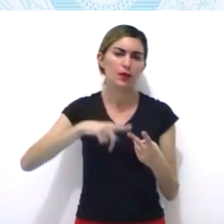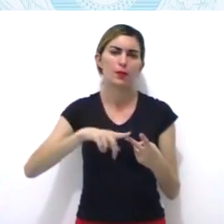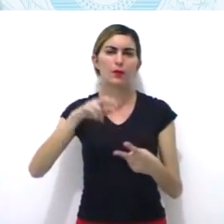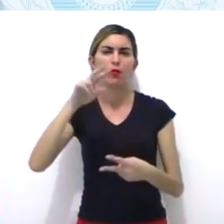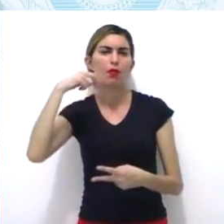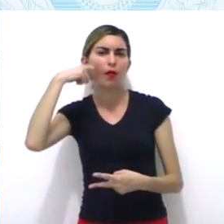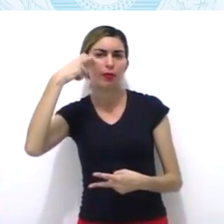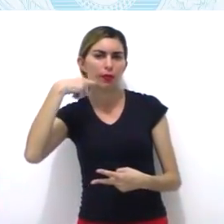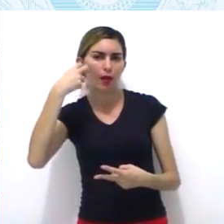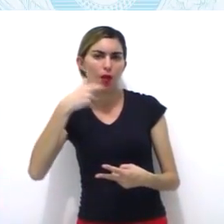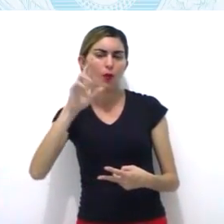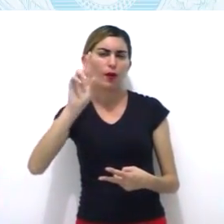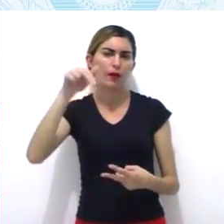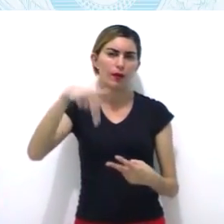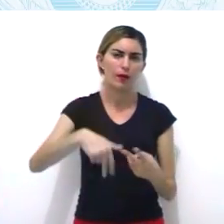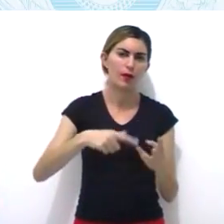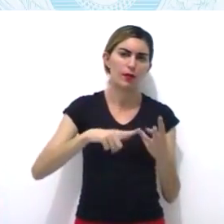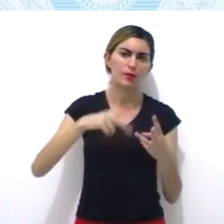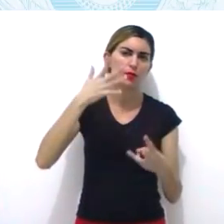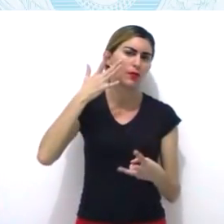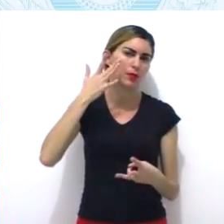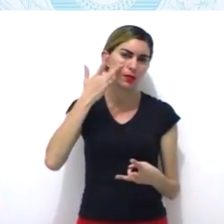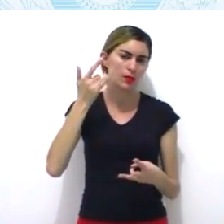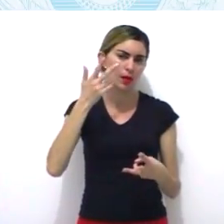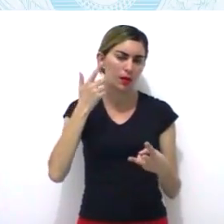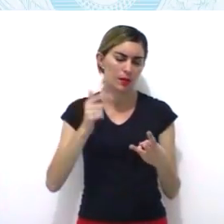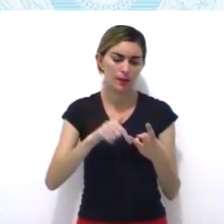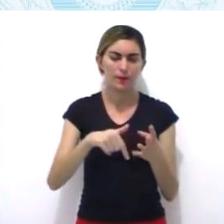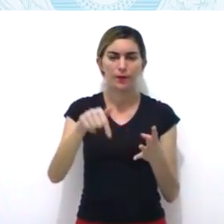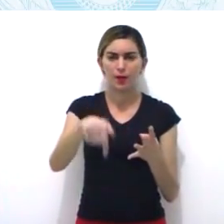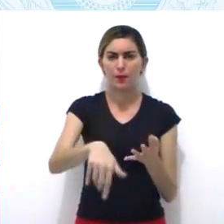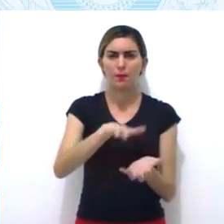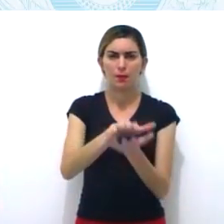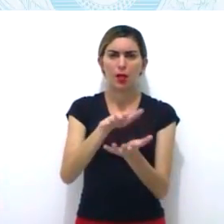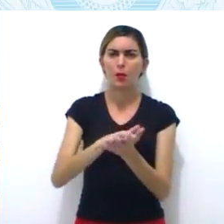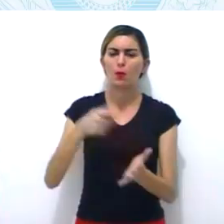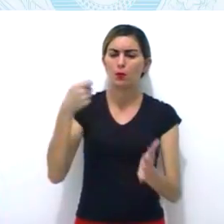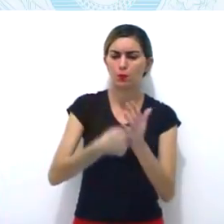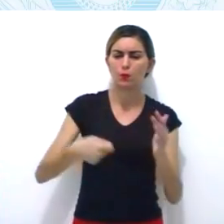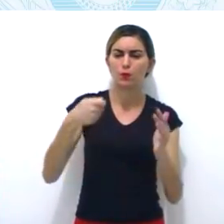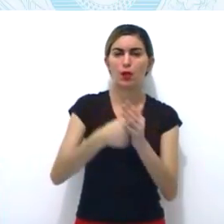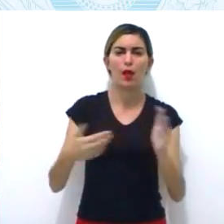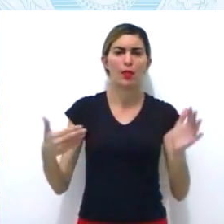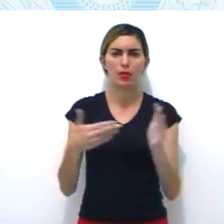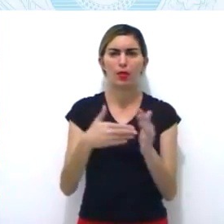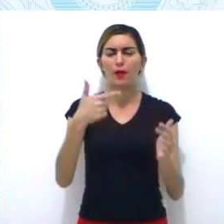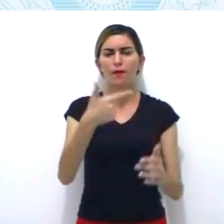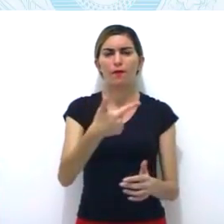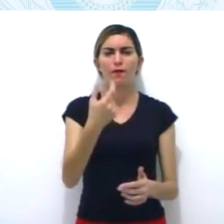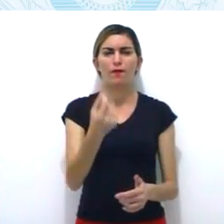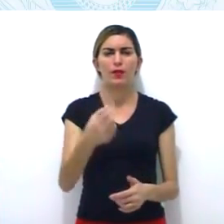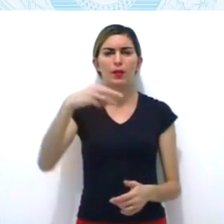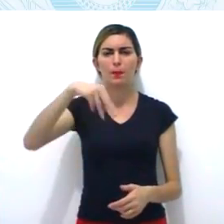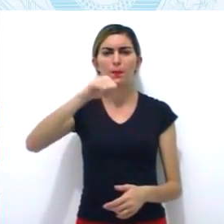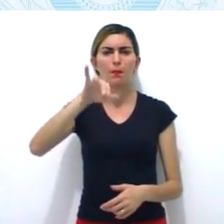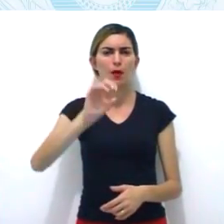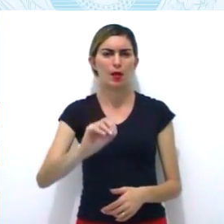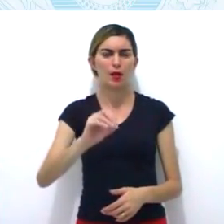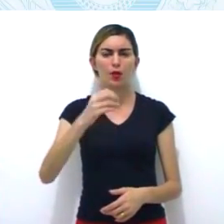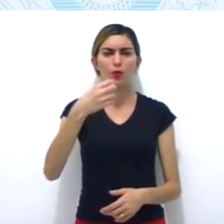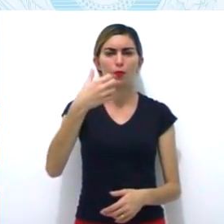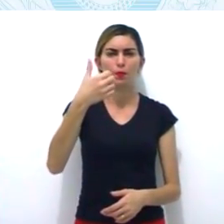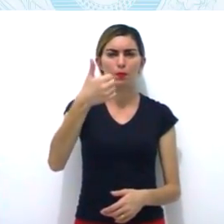1917, quando os líderes renderam-se ao general Luís do Rio Barreto após a cidade de